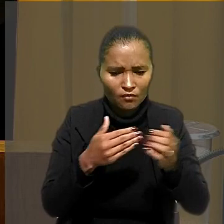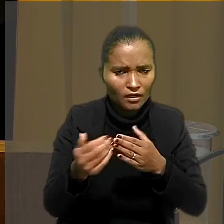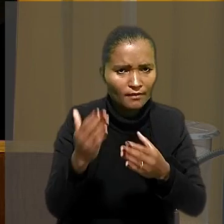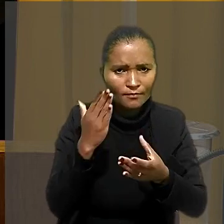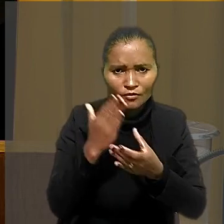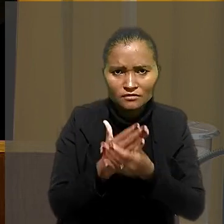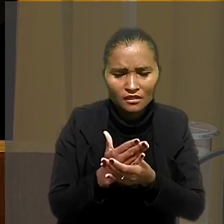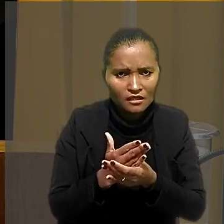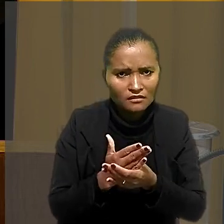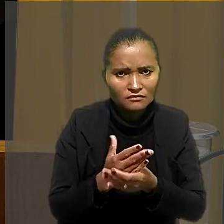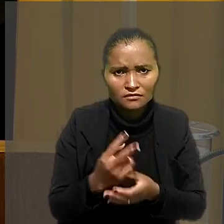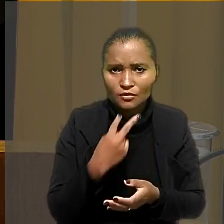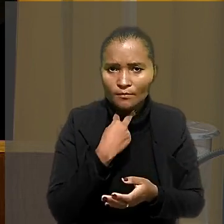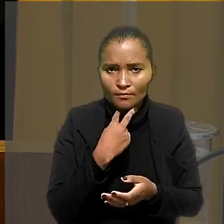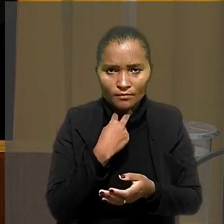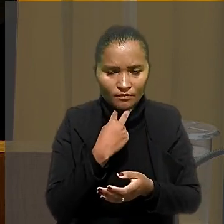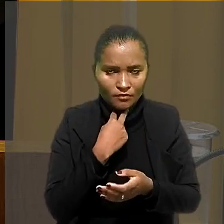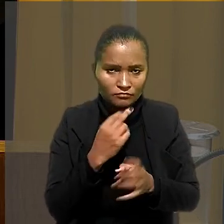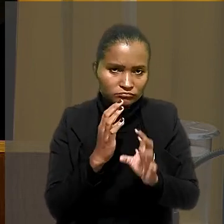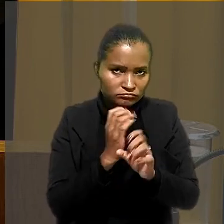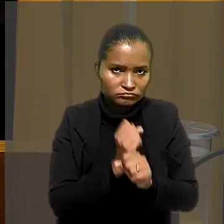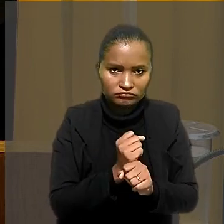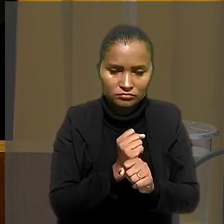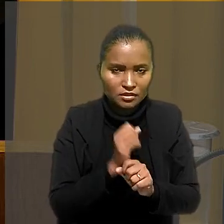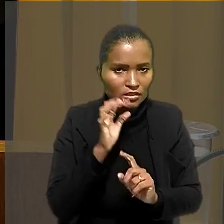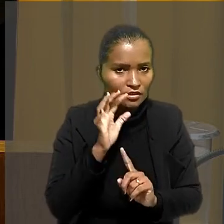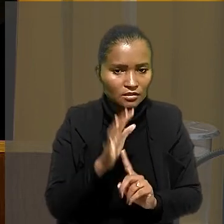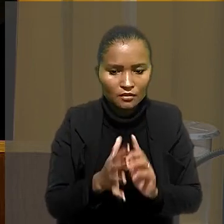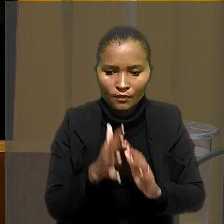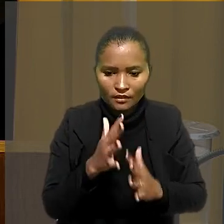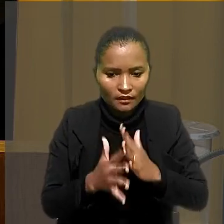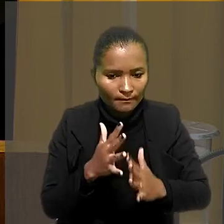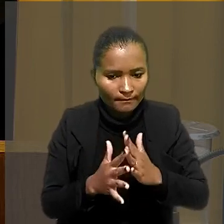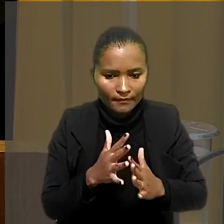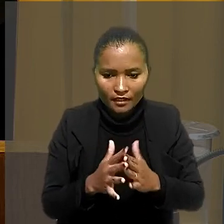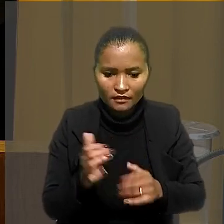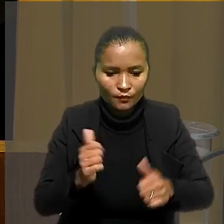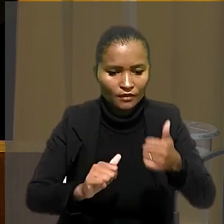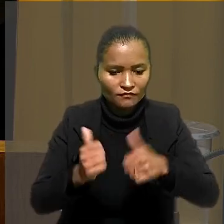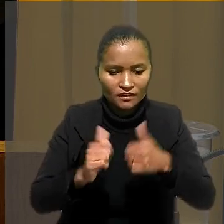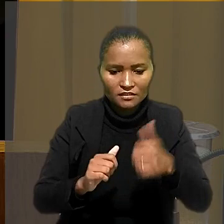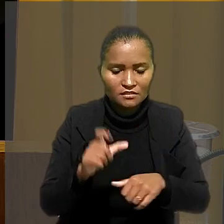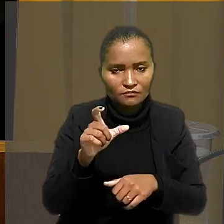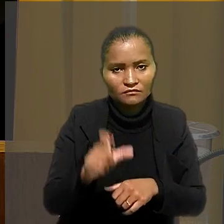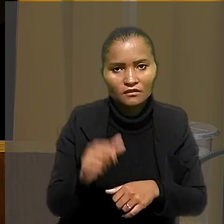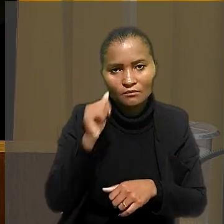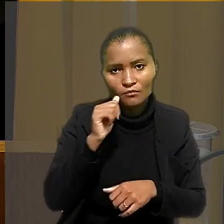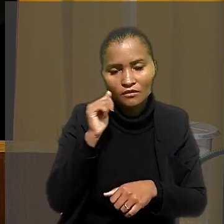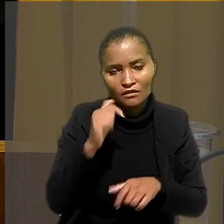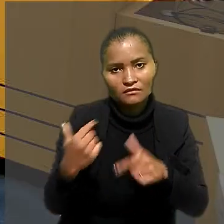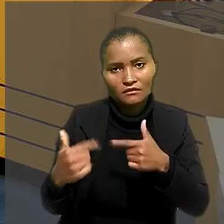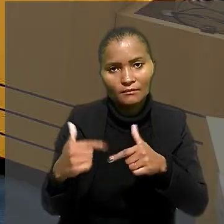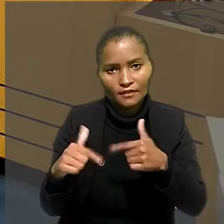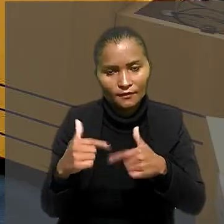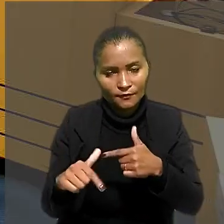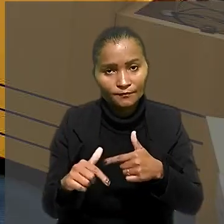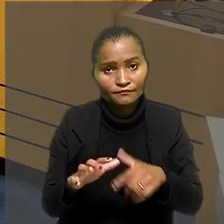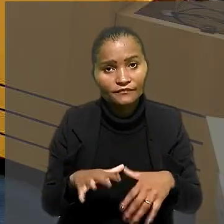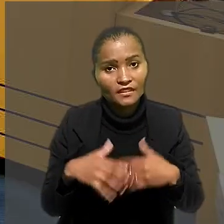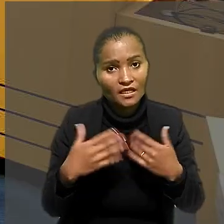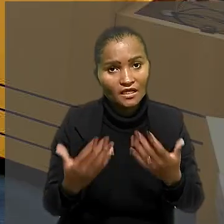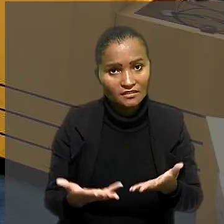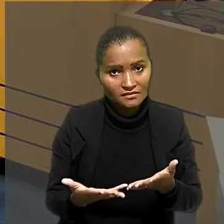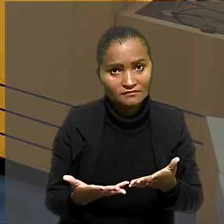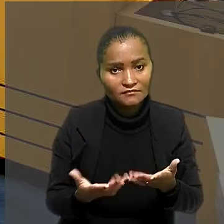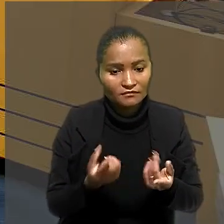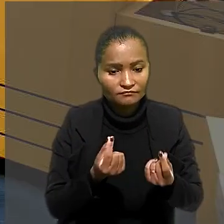processo não são computáveis e não interferem na qualificação da trabalhadora como hipossuficiente. Assim, a aptidão